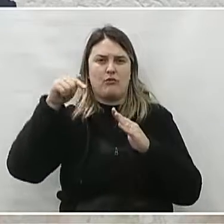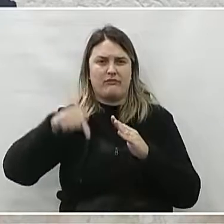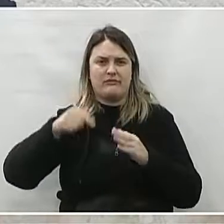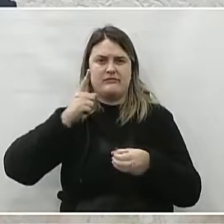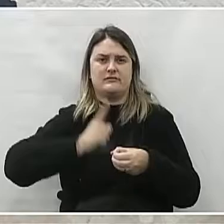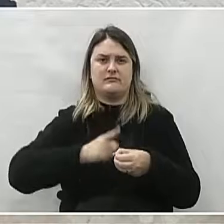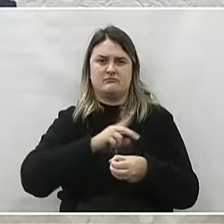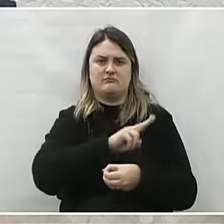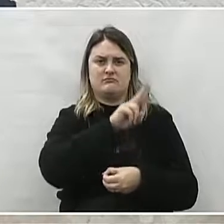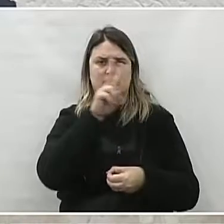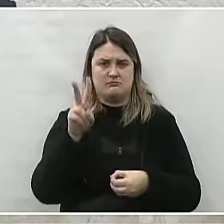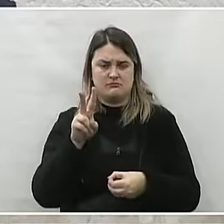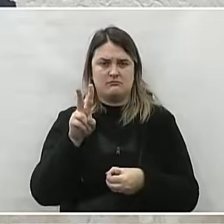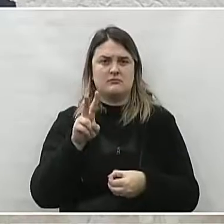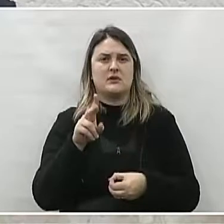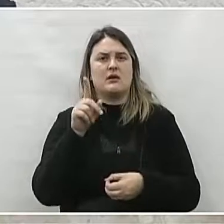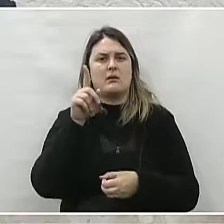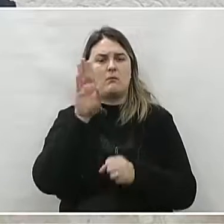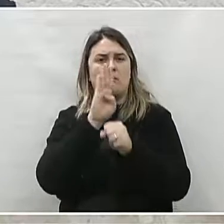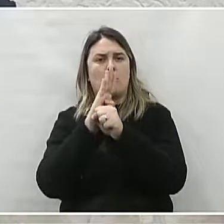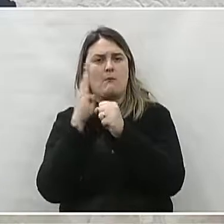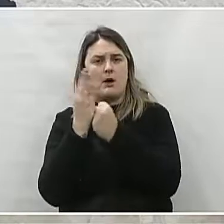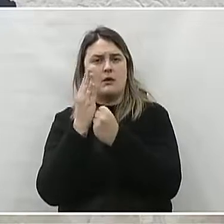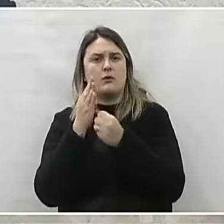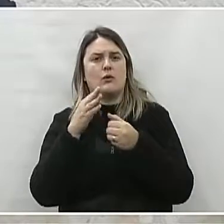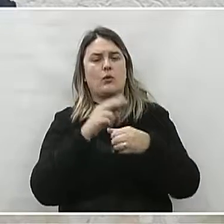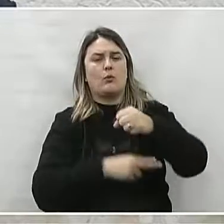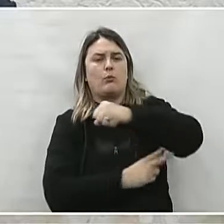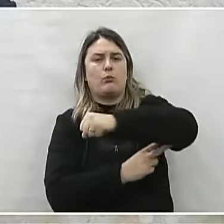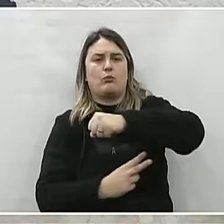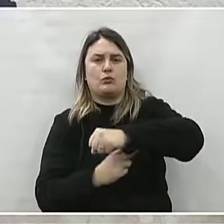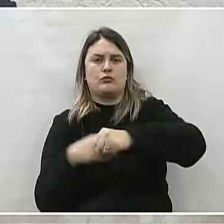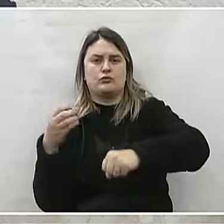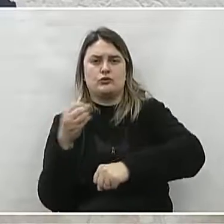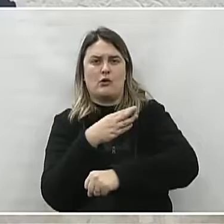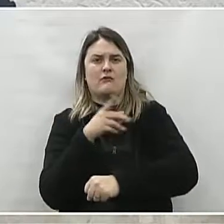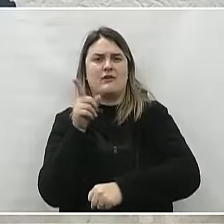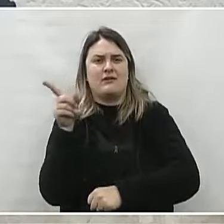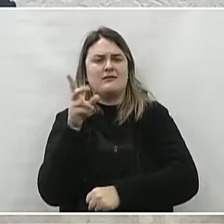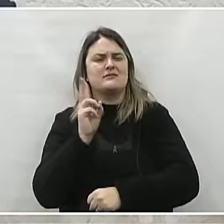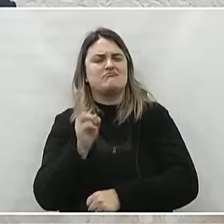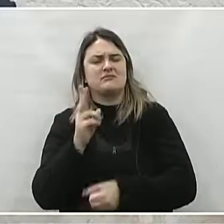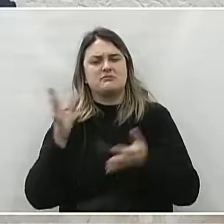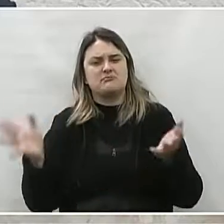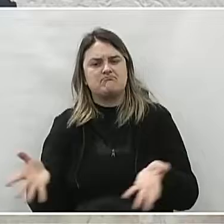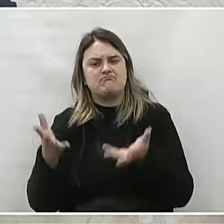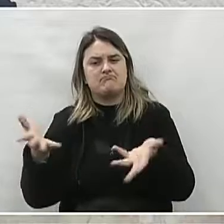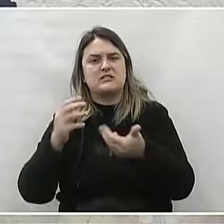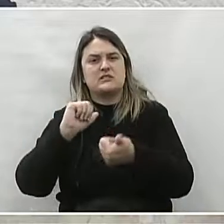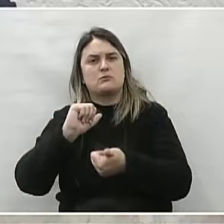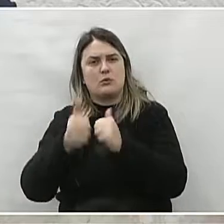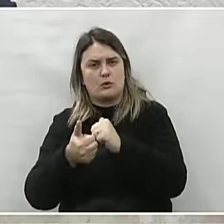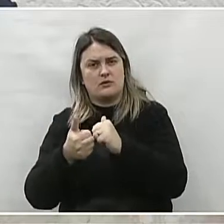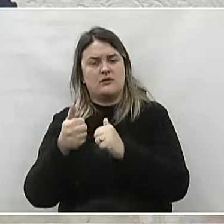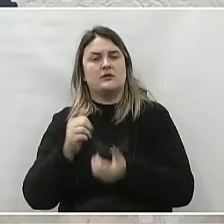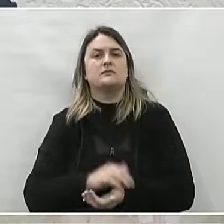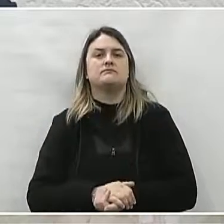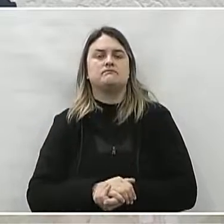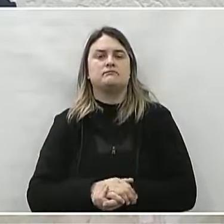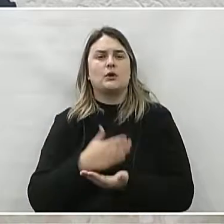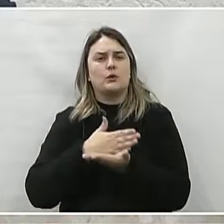Vitória, no atual bairro Ponte Nova. Denizarte sempre foi incentivador do esporte, amador em União da Vitória.